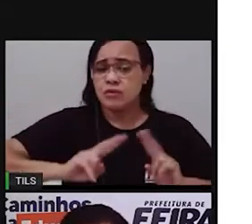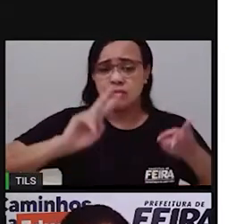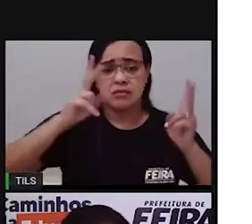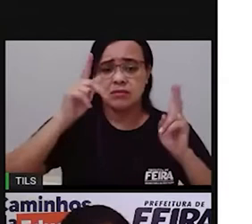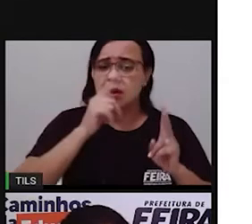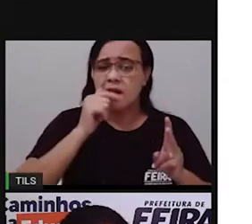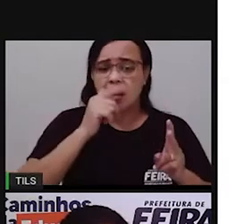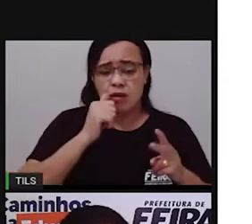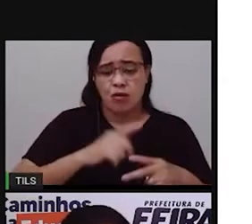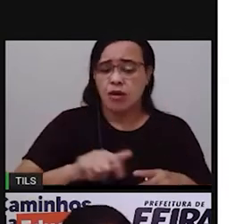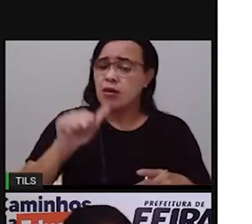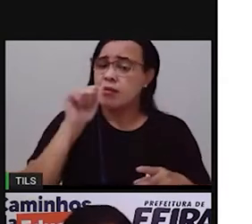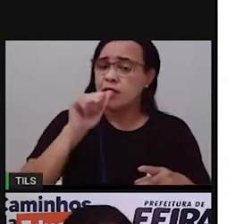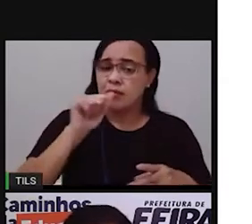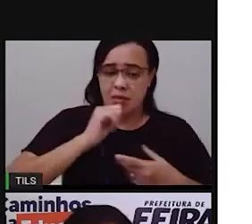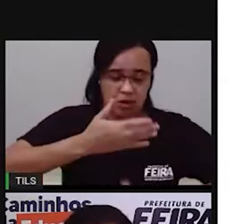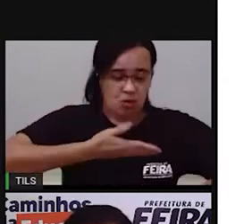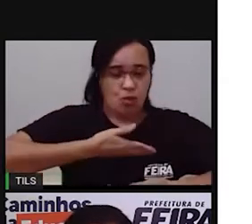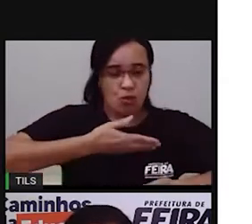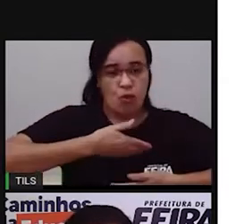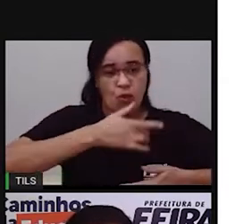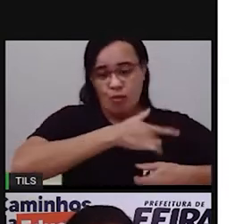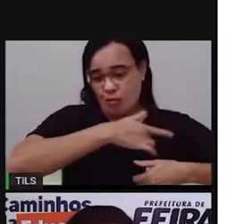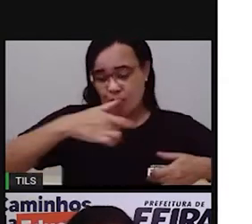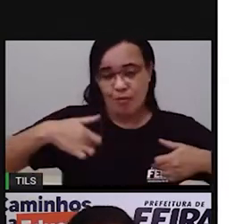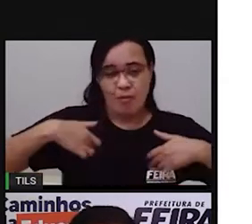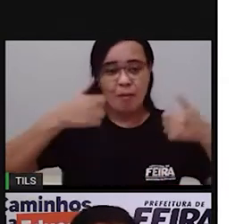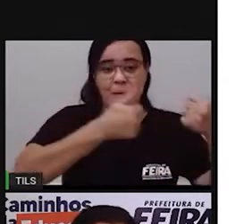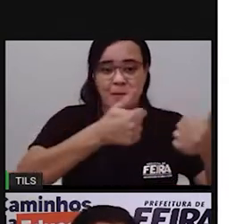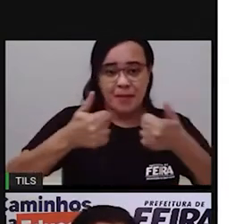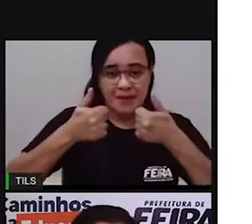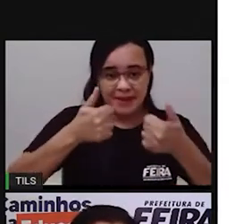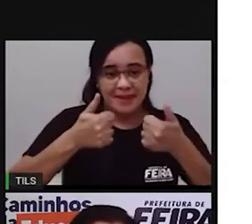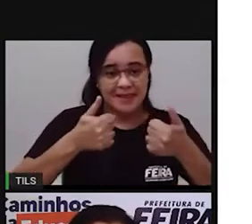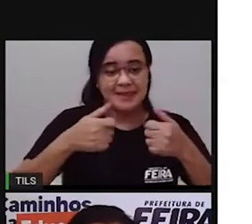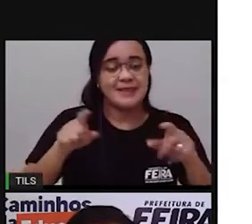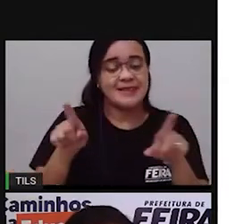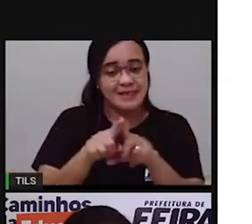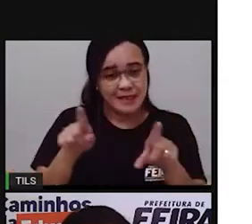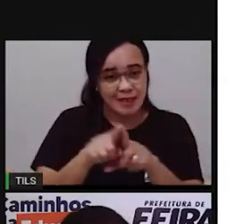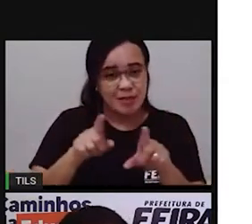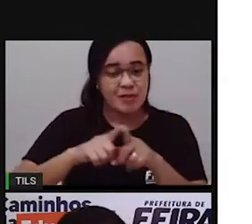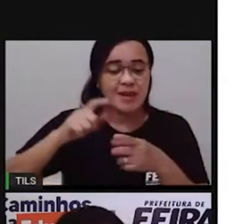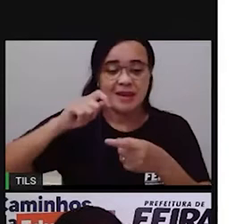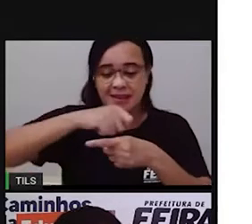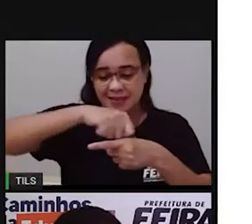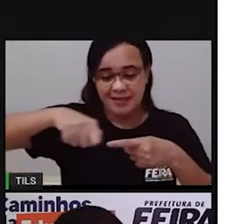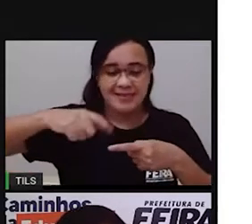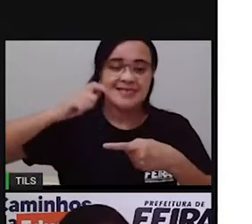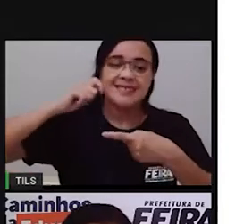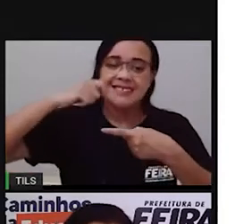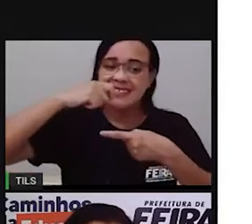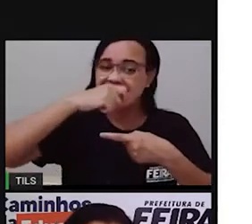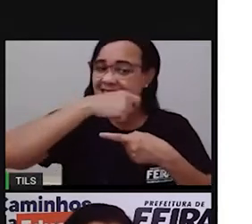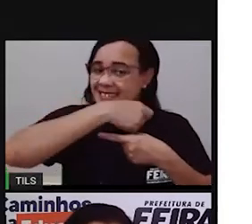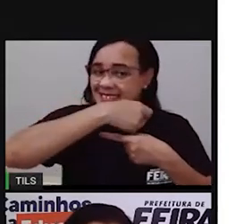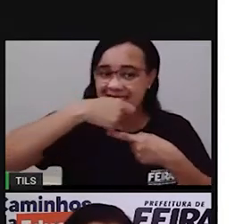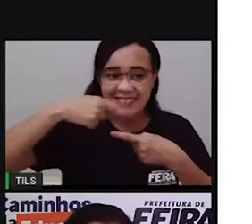né? Para se manter hidratado. A gente utiliza a água para escovar os dentes,